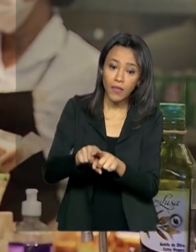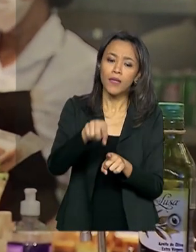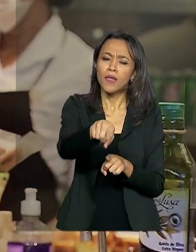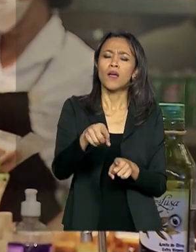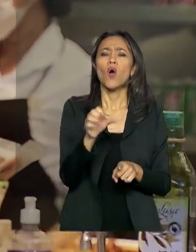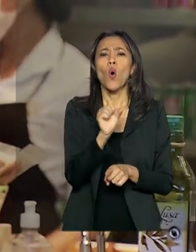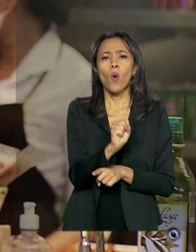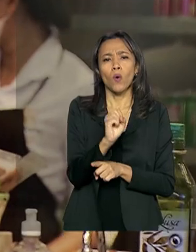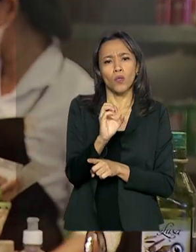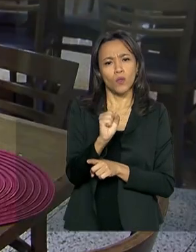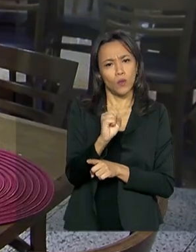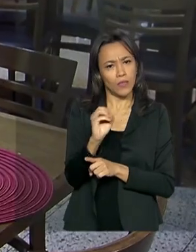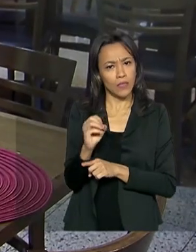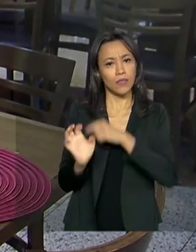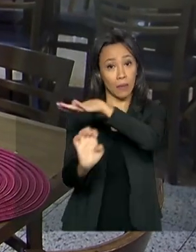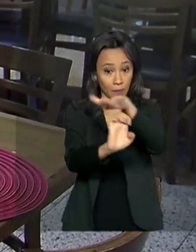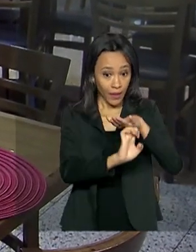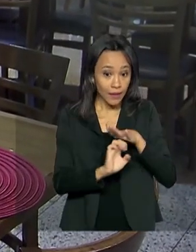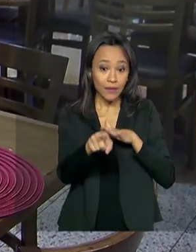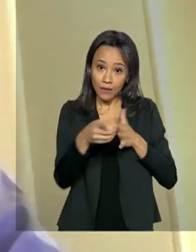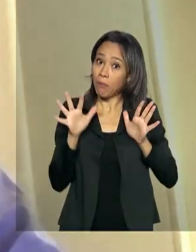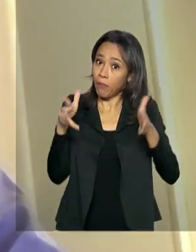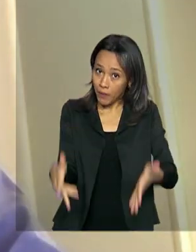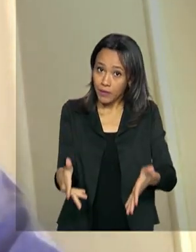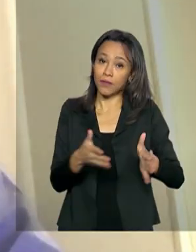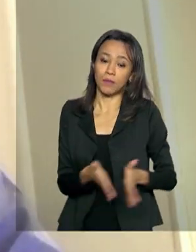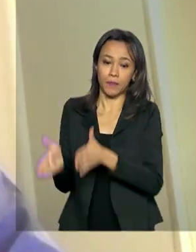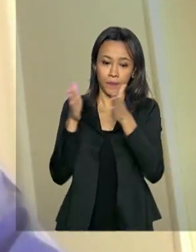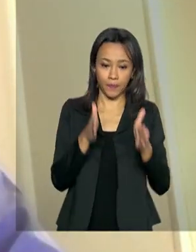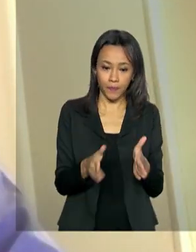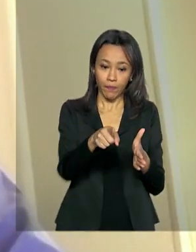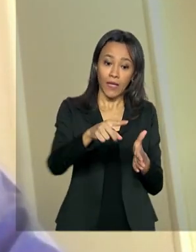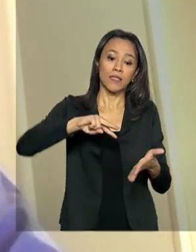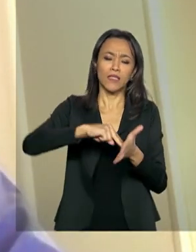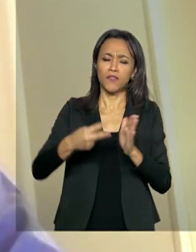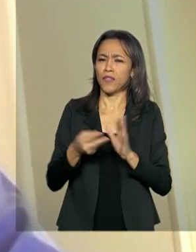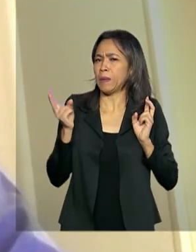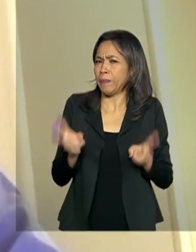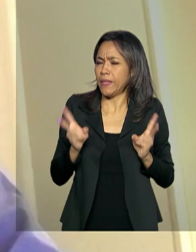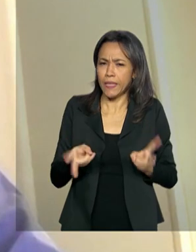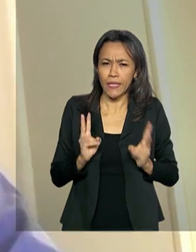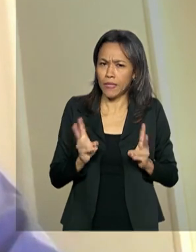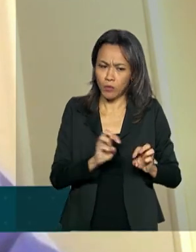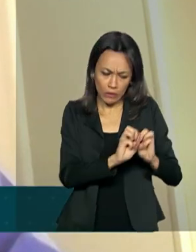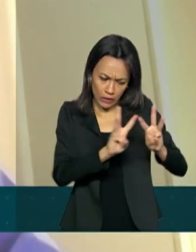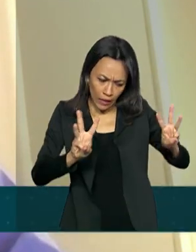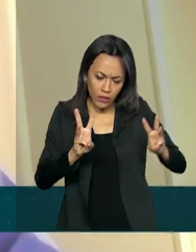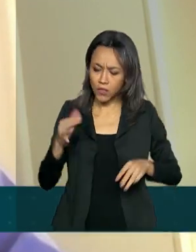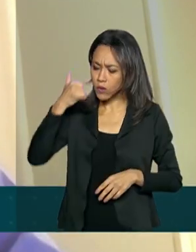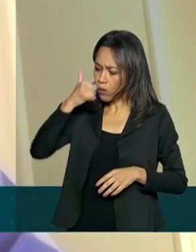800 empresas participantes. Significa a mesma agilidade e funcionalidade do site,